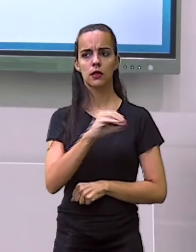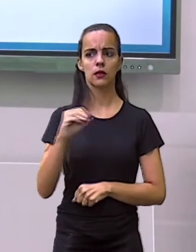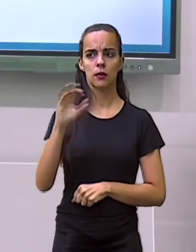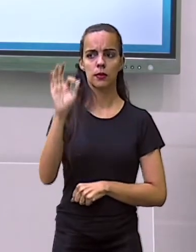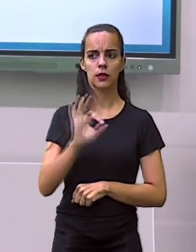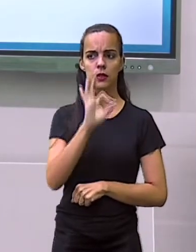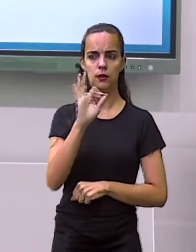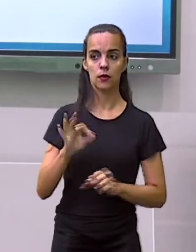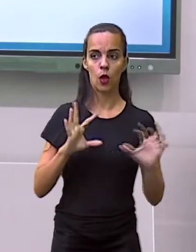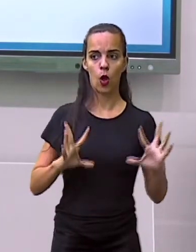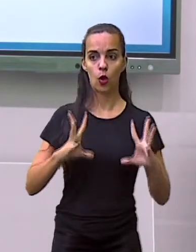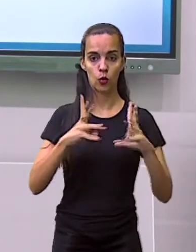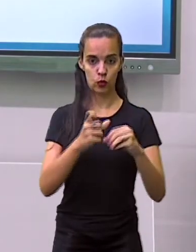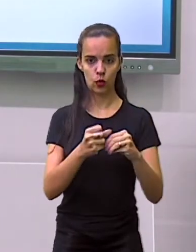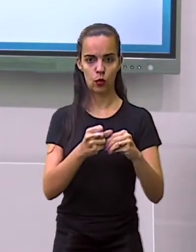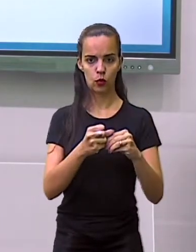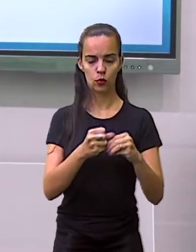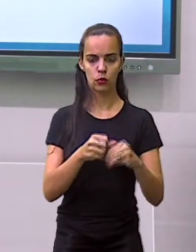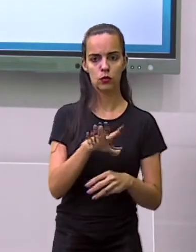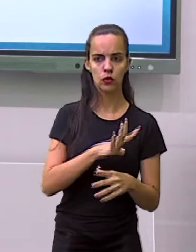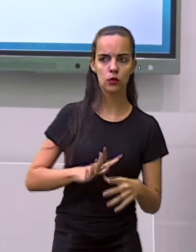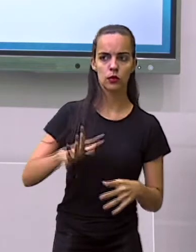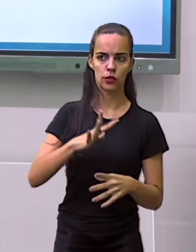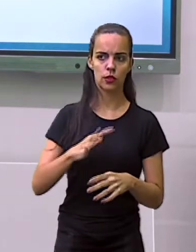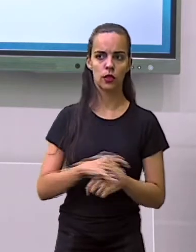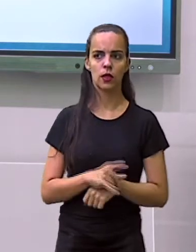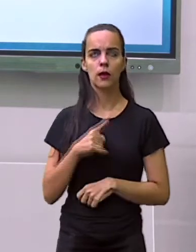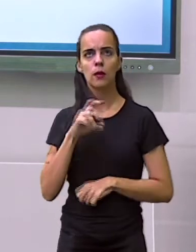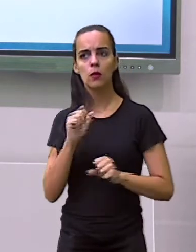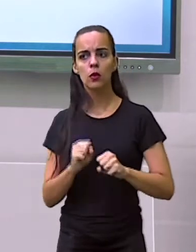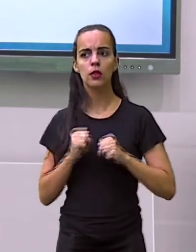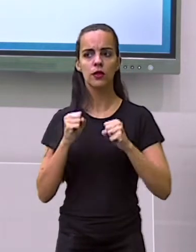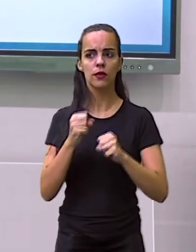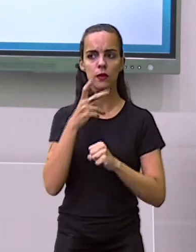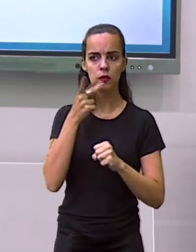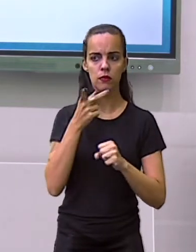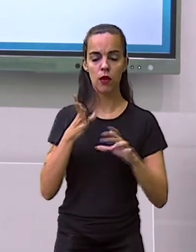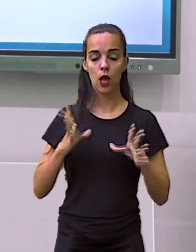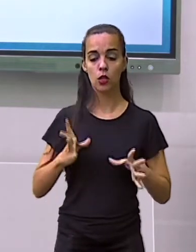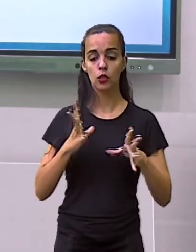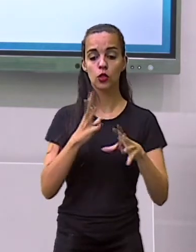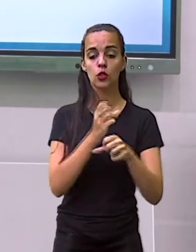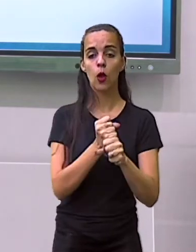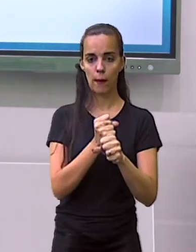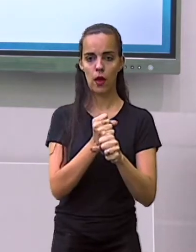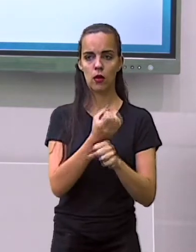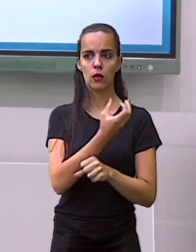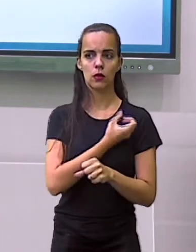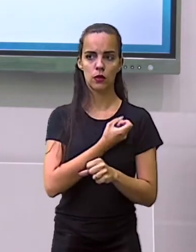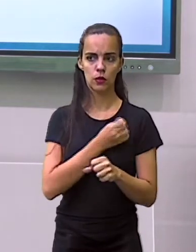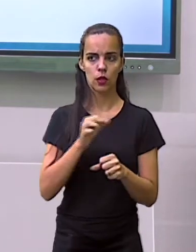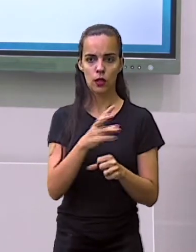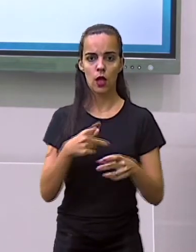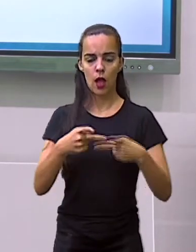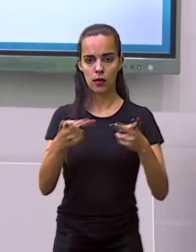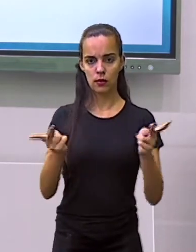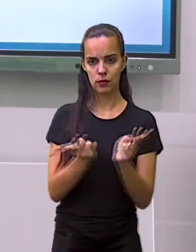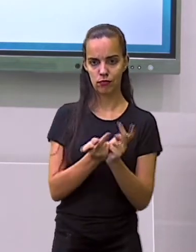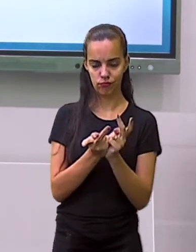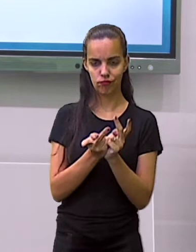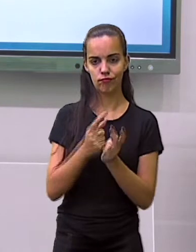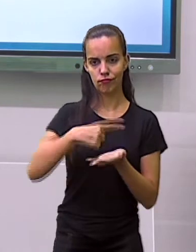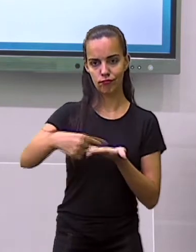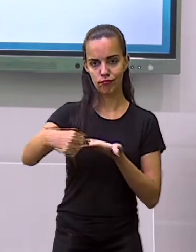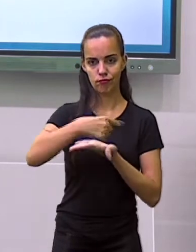todo, o meu total. Por isso, se fala em somar os pedaços, as fatias. E